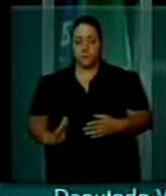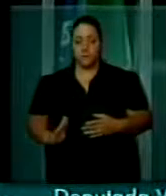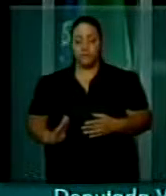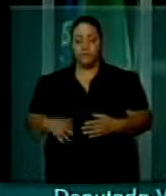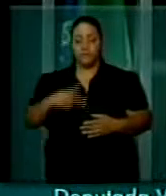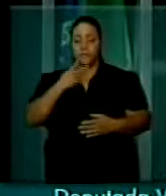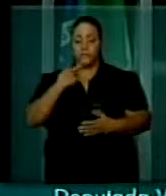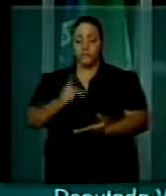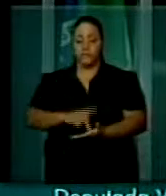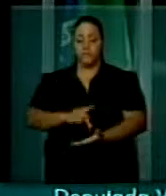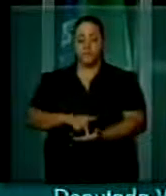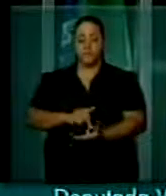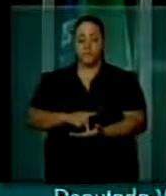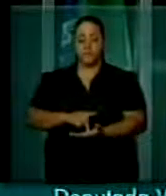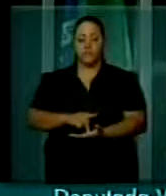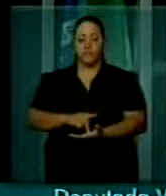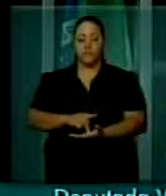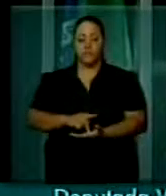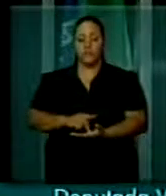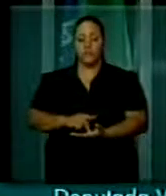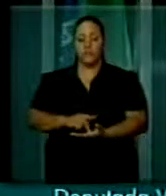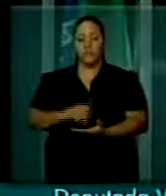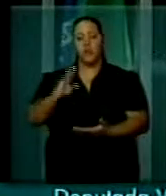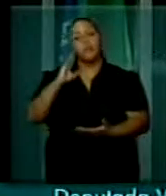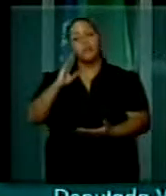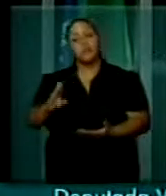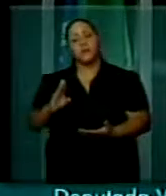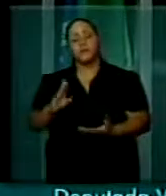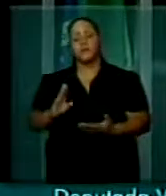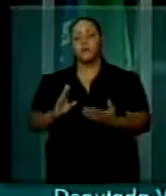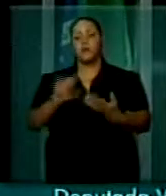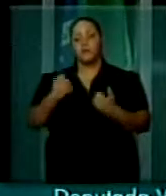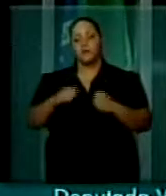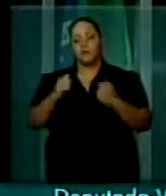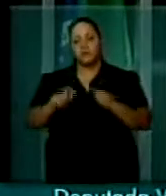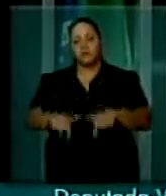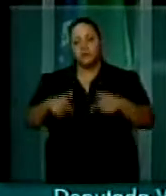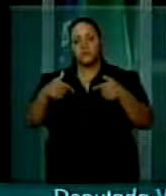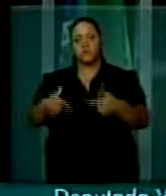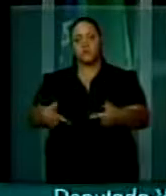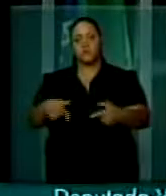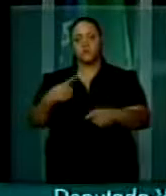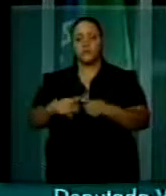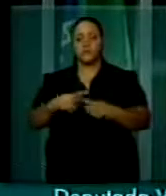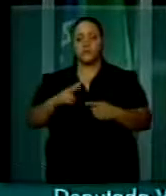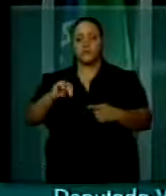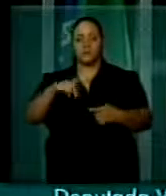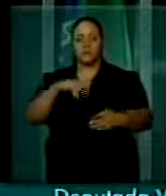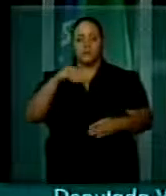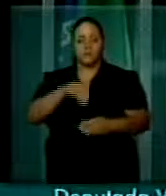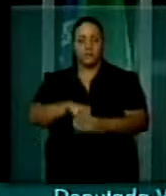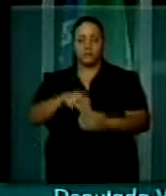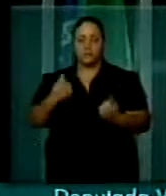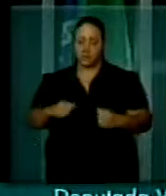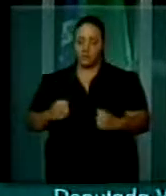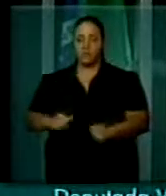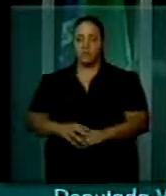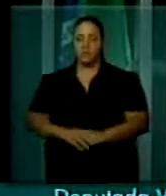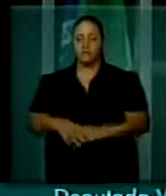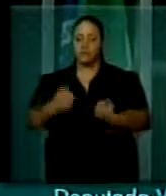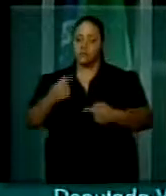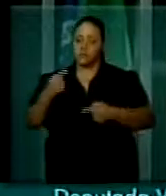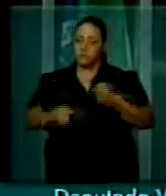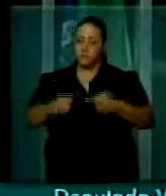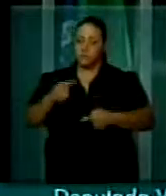que esse é o ponto principal pelo qual deveremos lutar para que votemos. E com muito debate, mesmo porque a